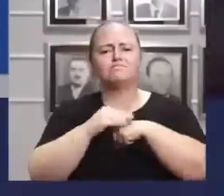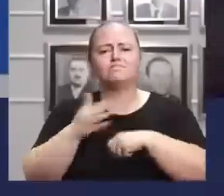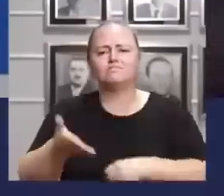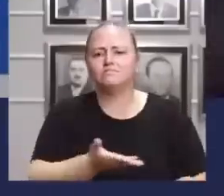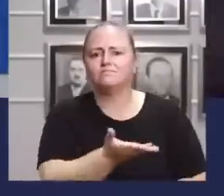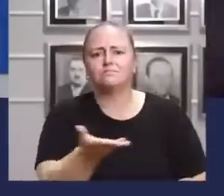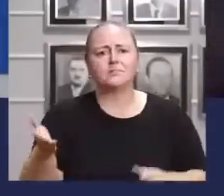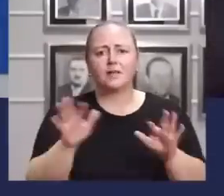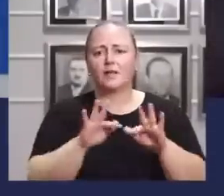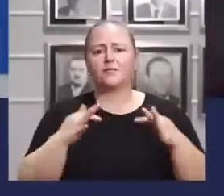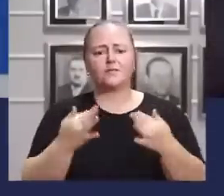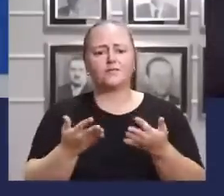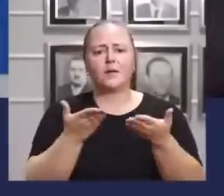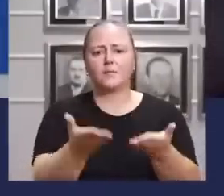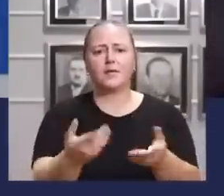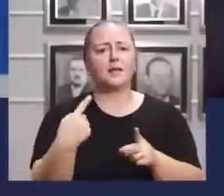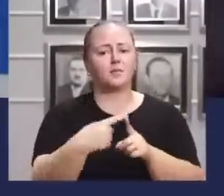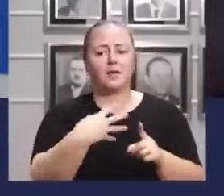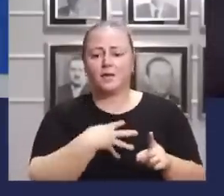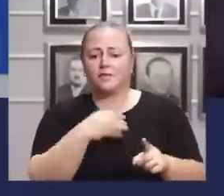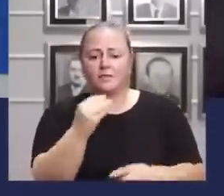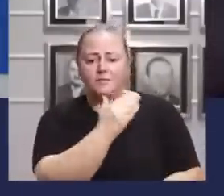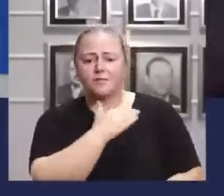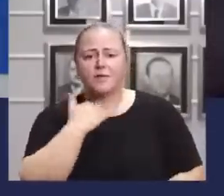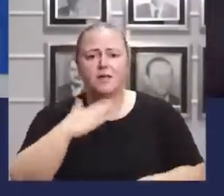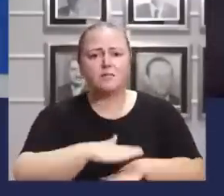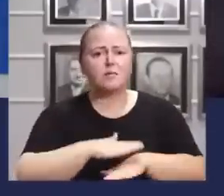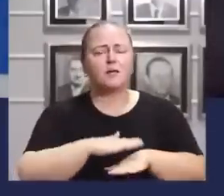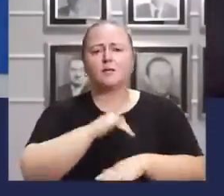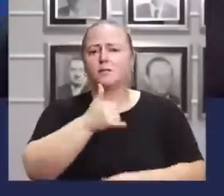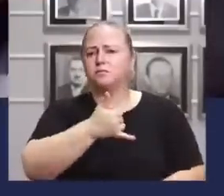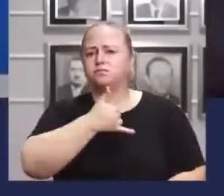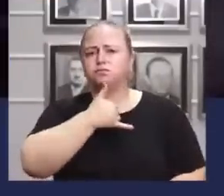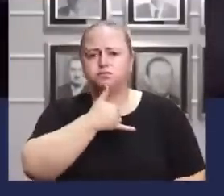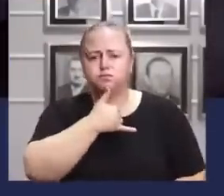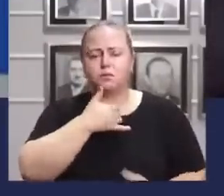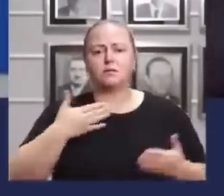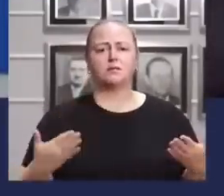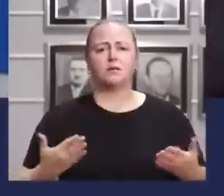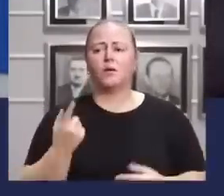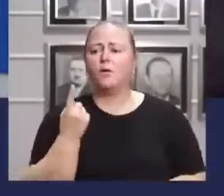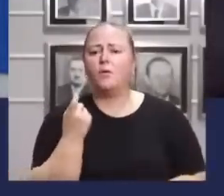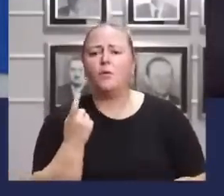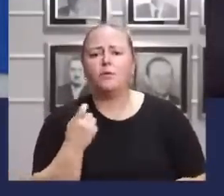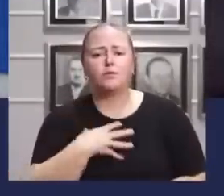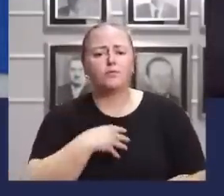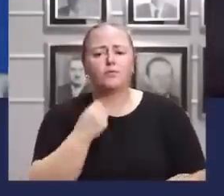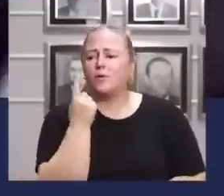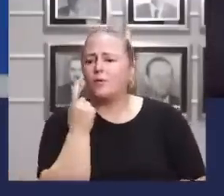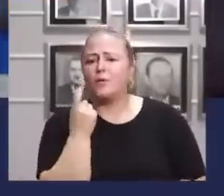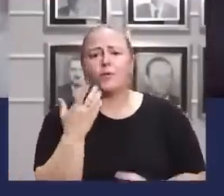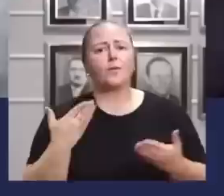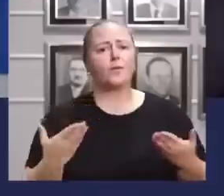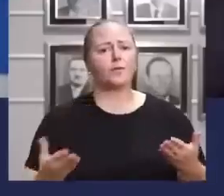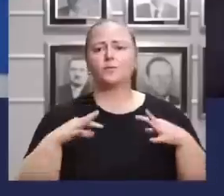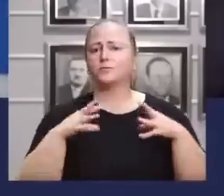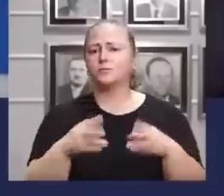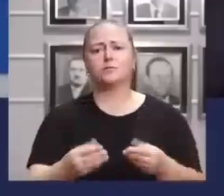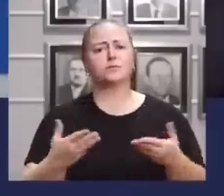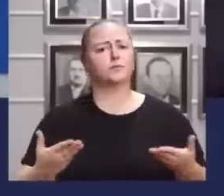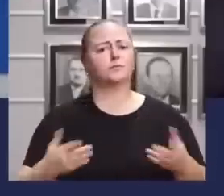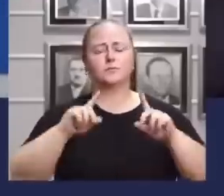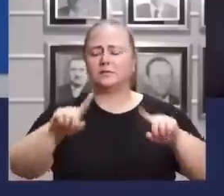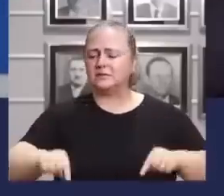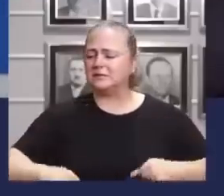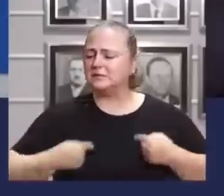tão trágico. E informações que a gente tem, que são todos filhos únicos, secretário? Então, um